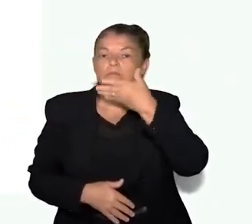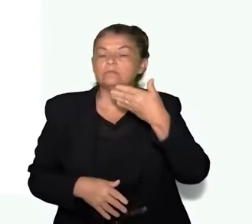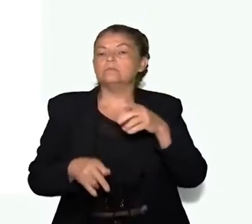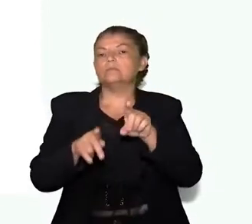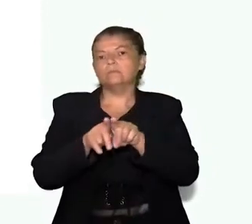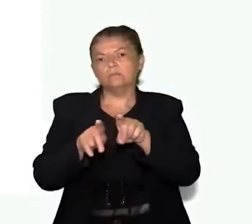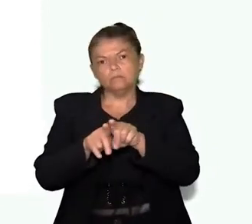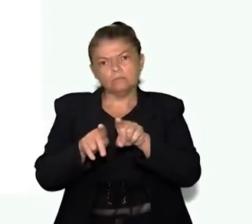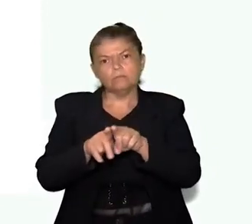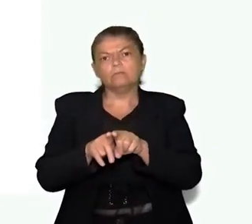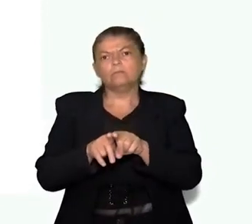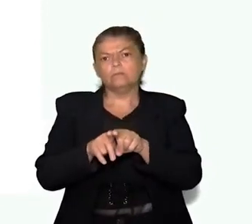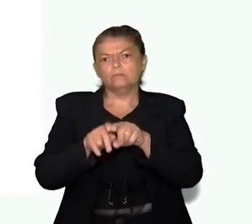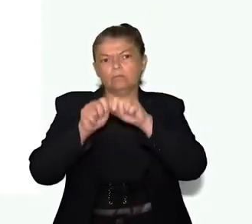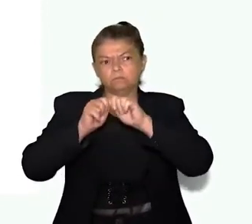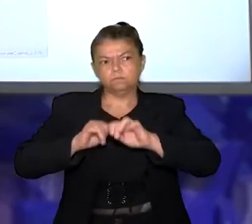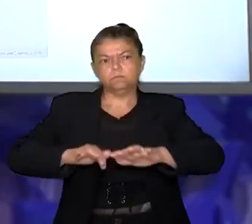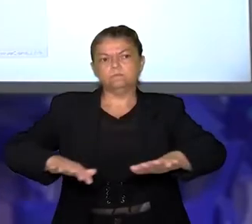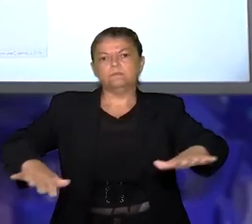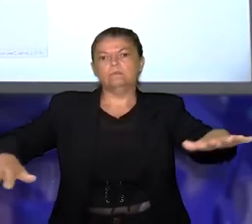predomina esse conhecimento,